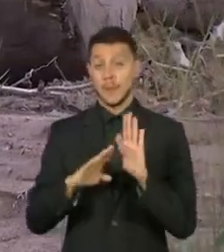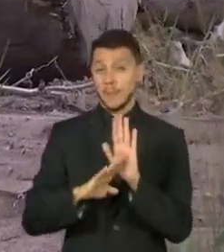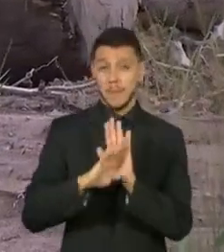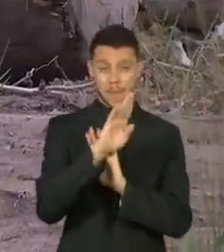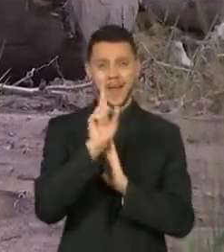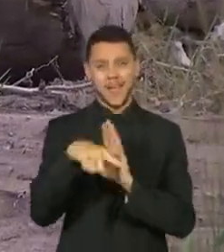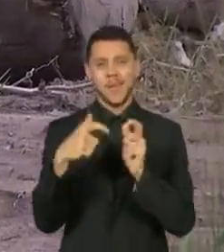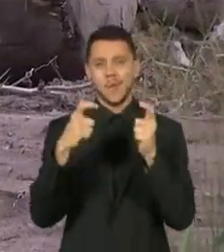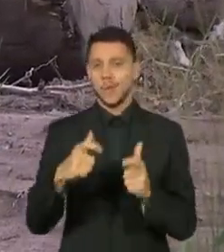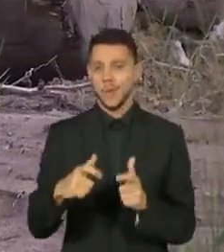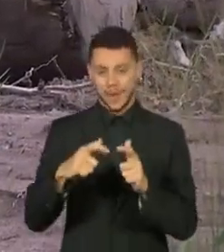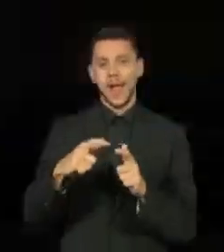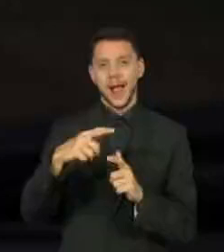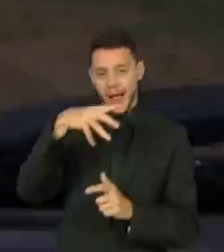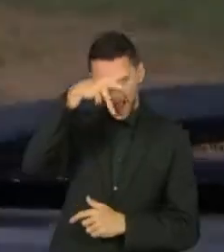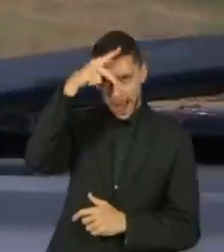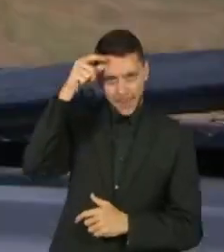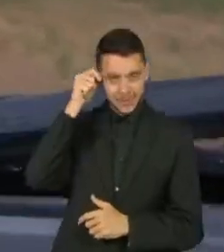de 50%.